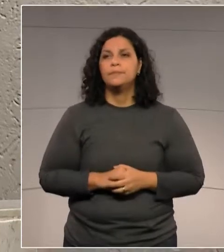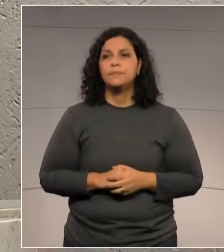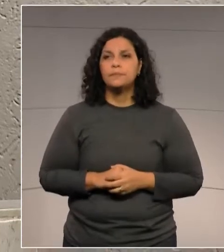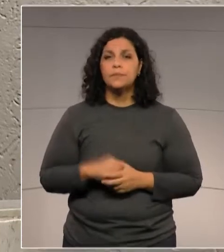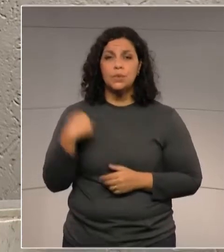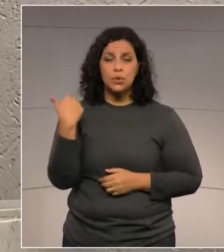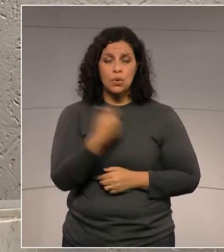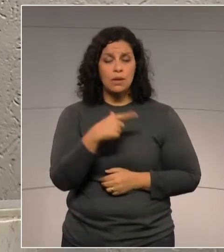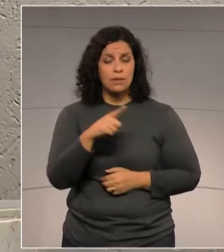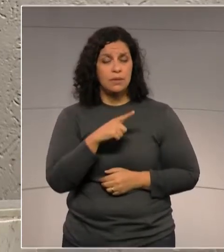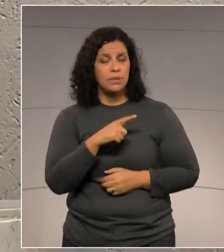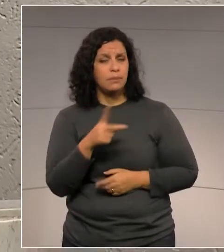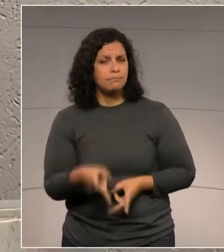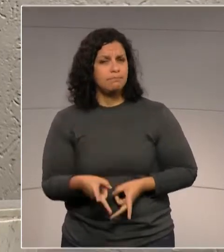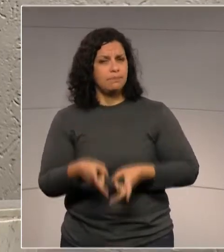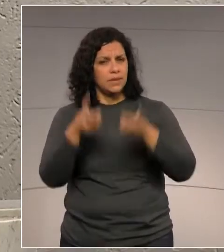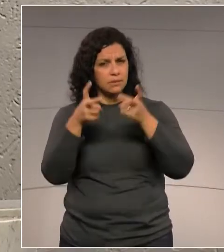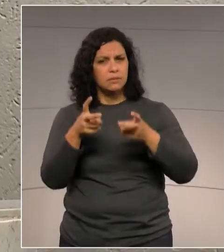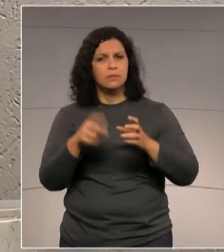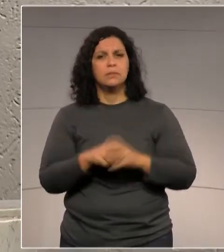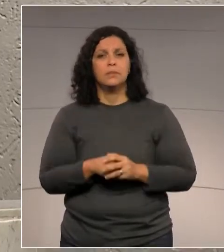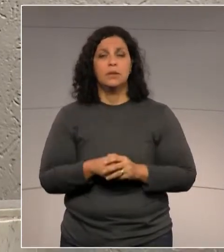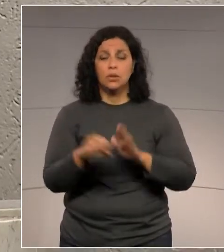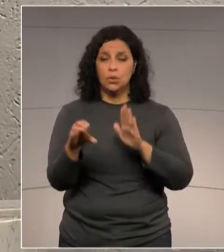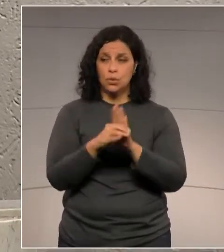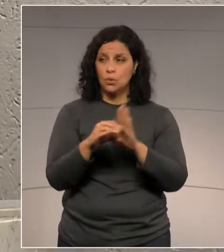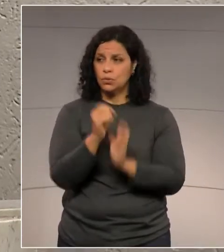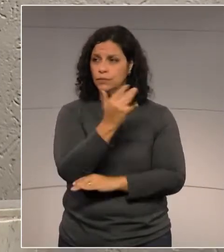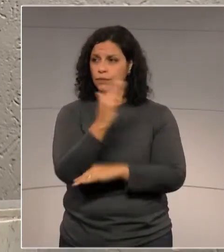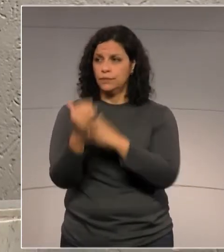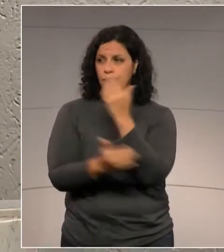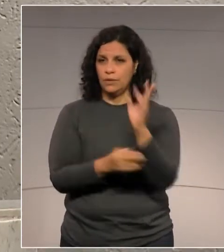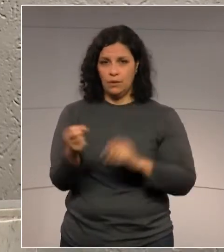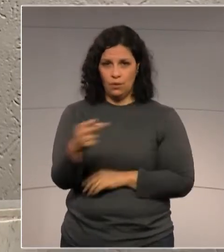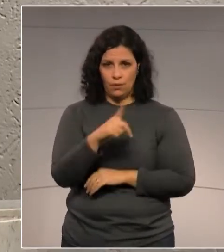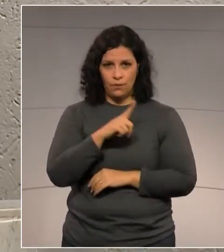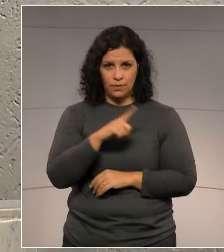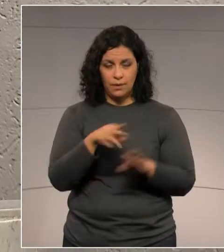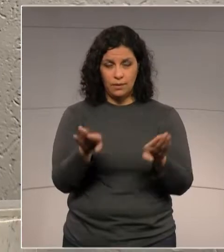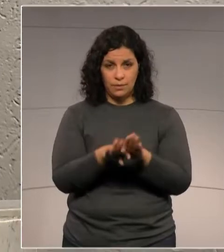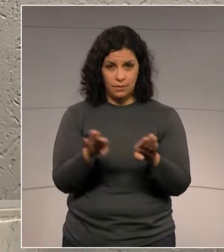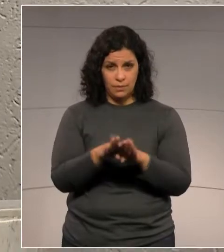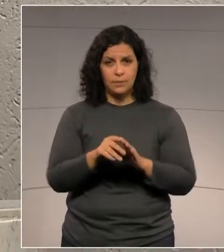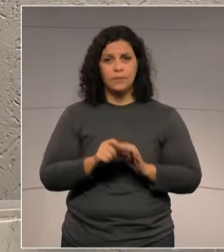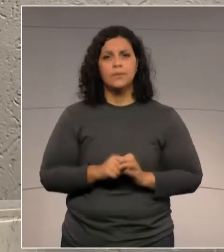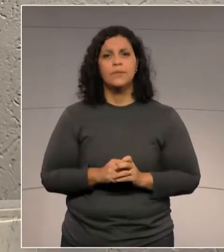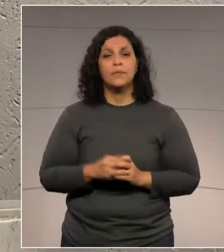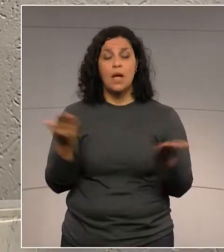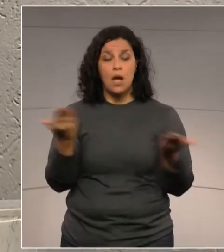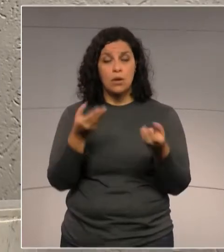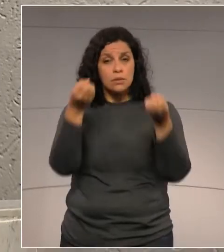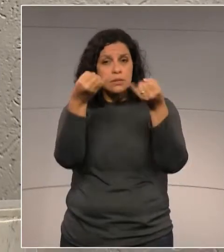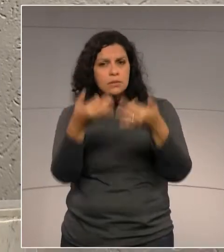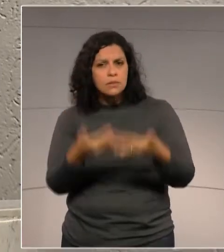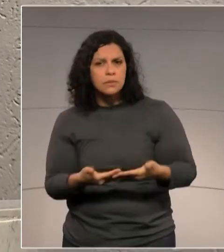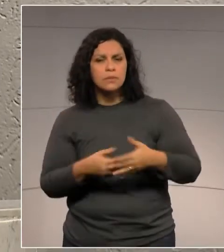nós temos que reconhecer que o novo Código Florestal passou a tratar